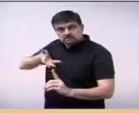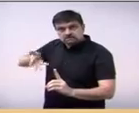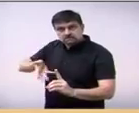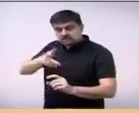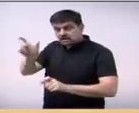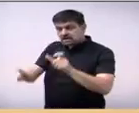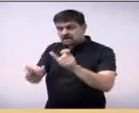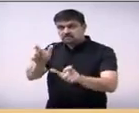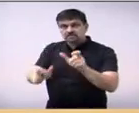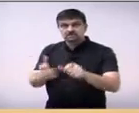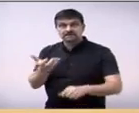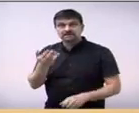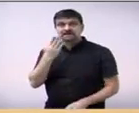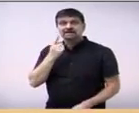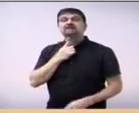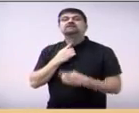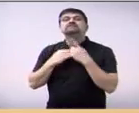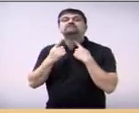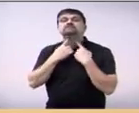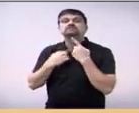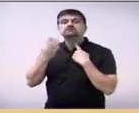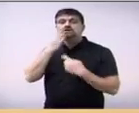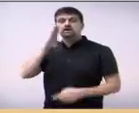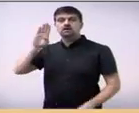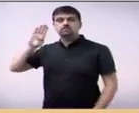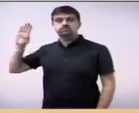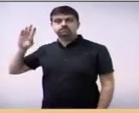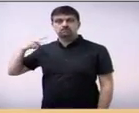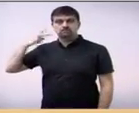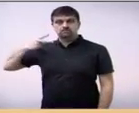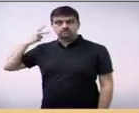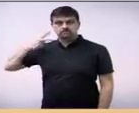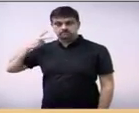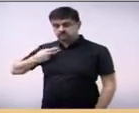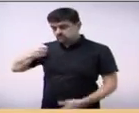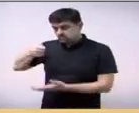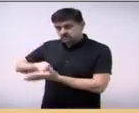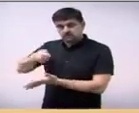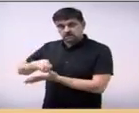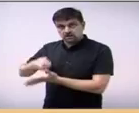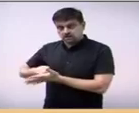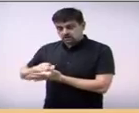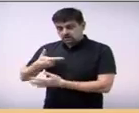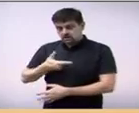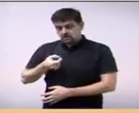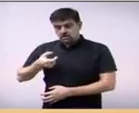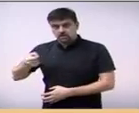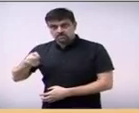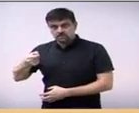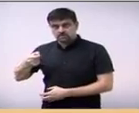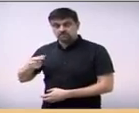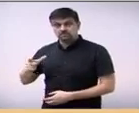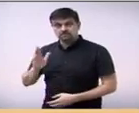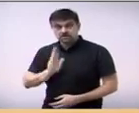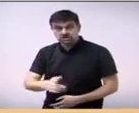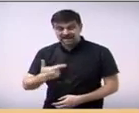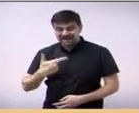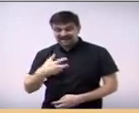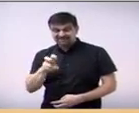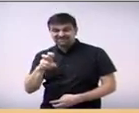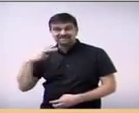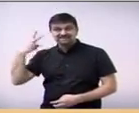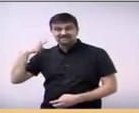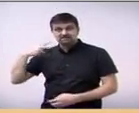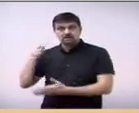pré-candidatos a vereadores, afirmando que, desde 2000, mais de 25 vereadores passaram por esta